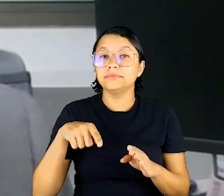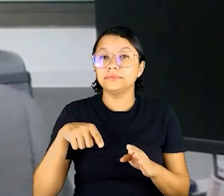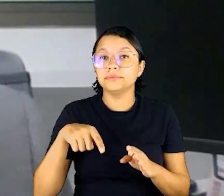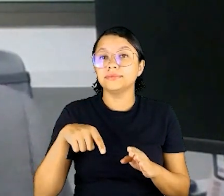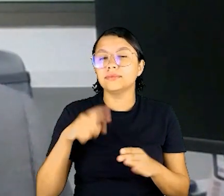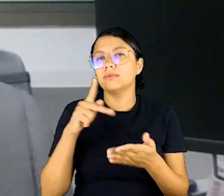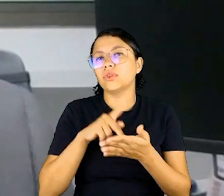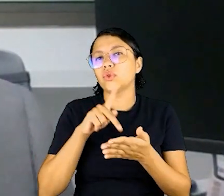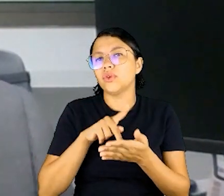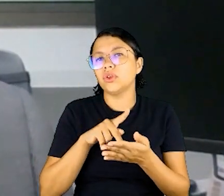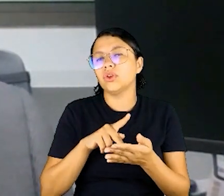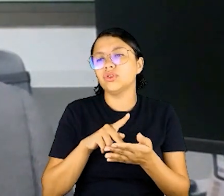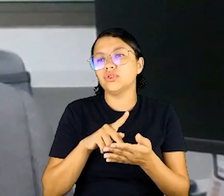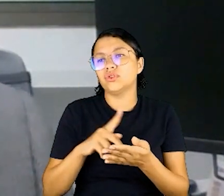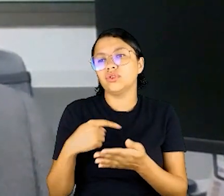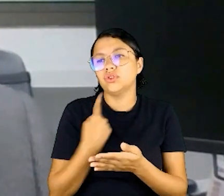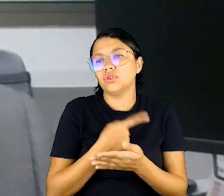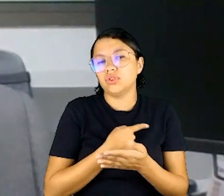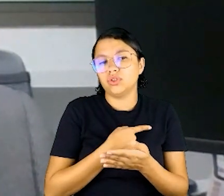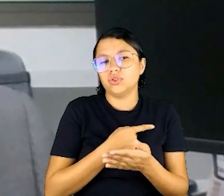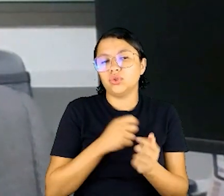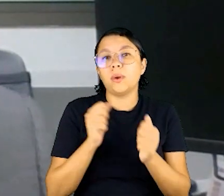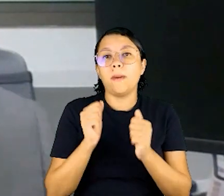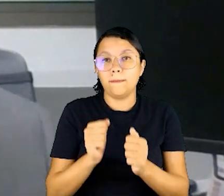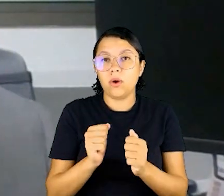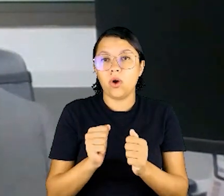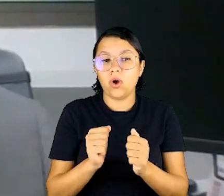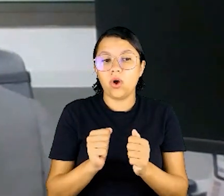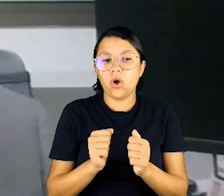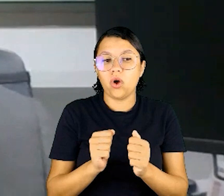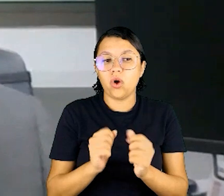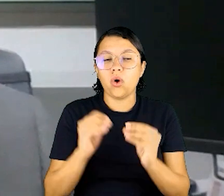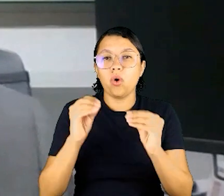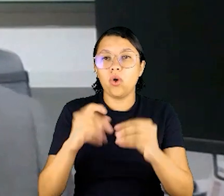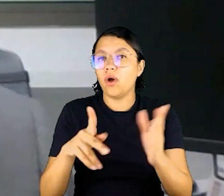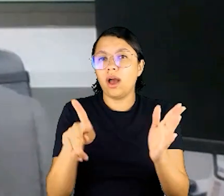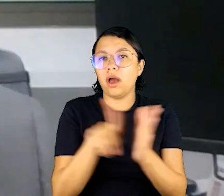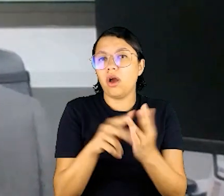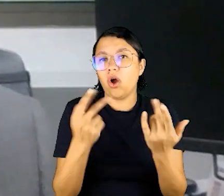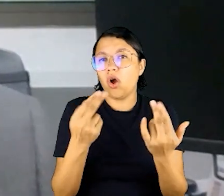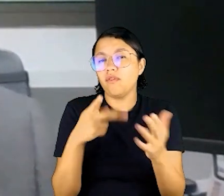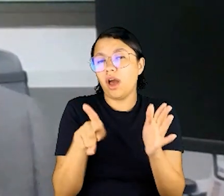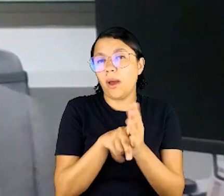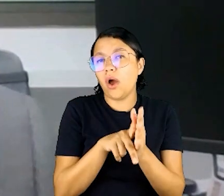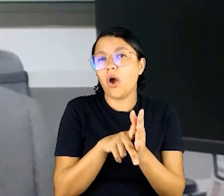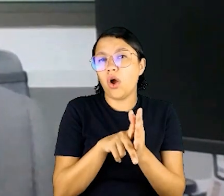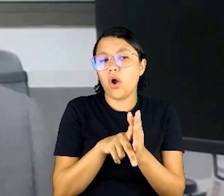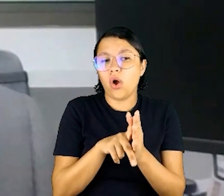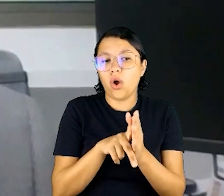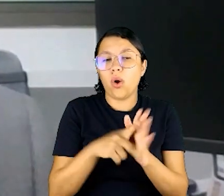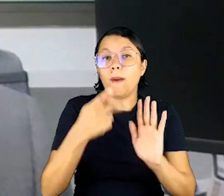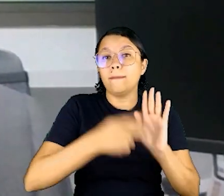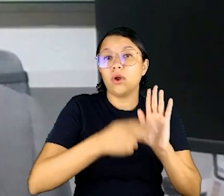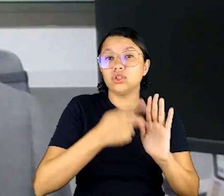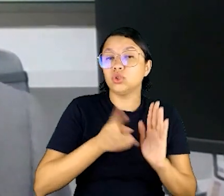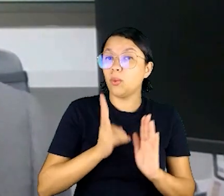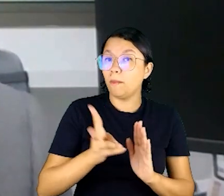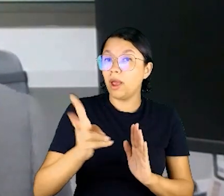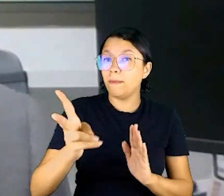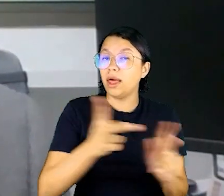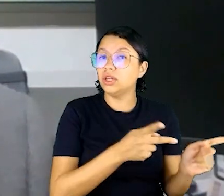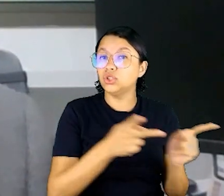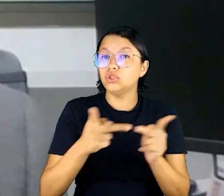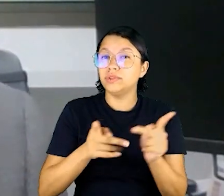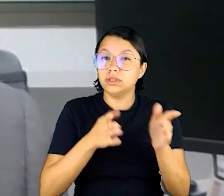é realmente que a gente possa, instituir, como diz, a própria recomendação projetos permanentes de